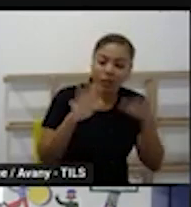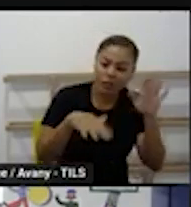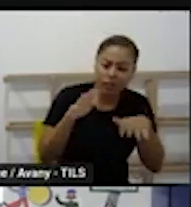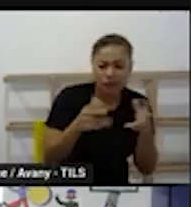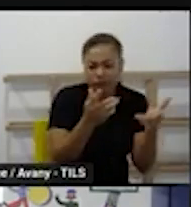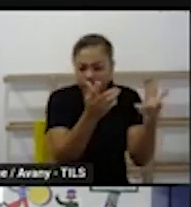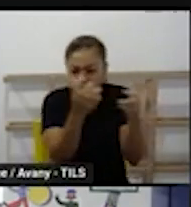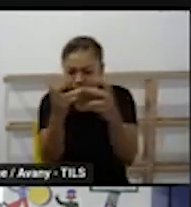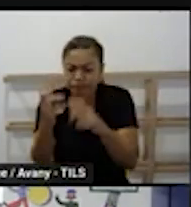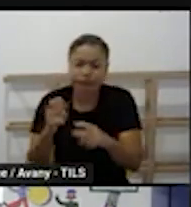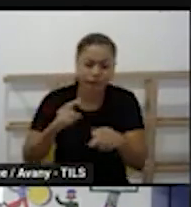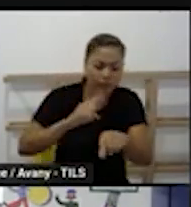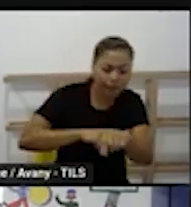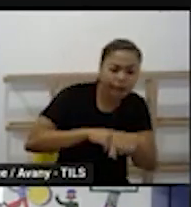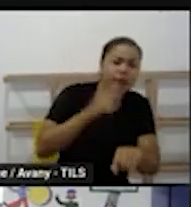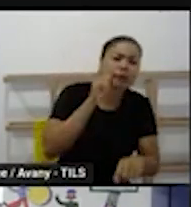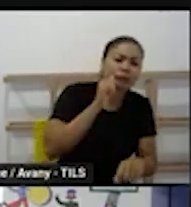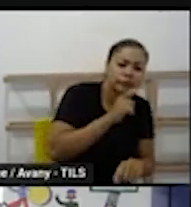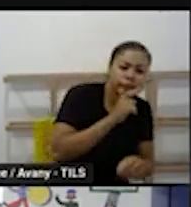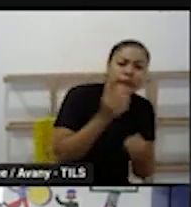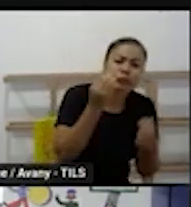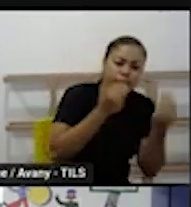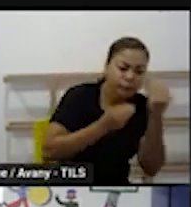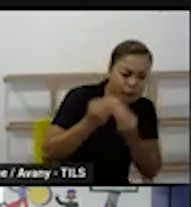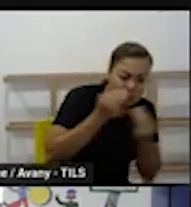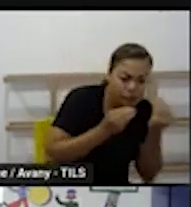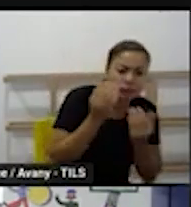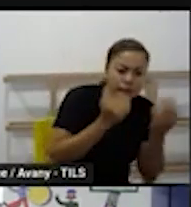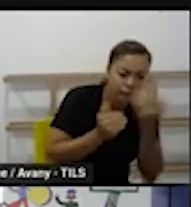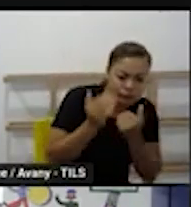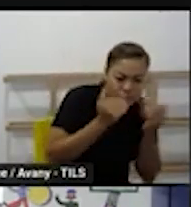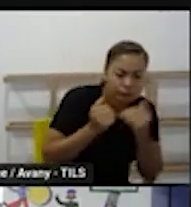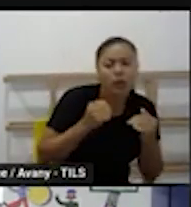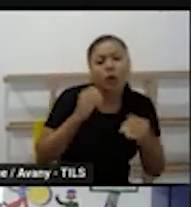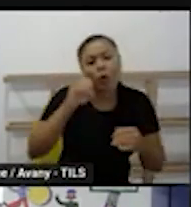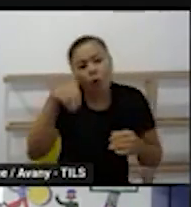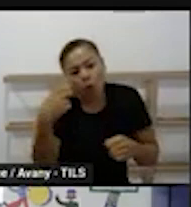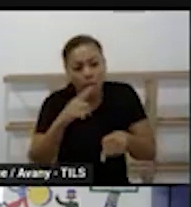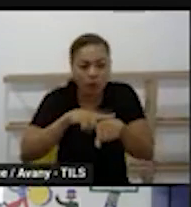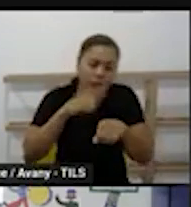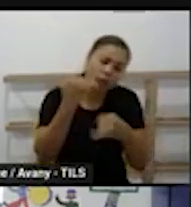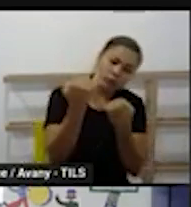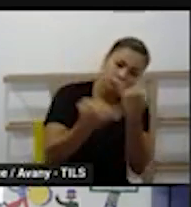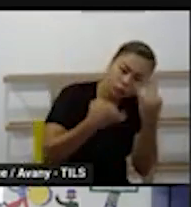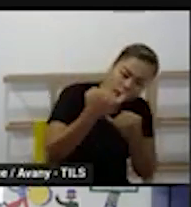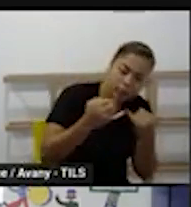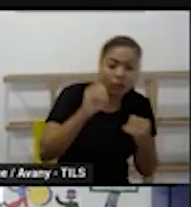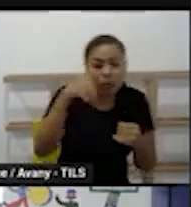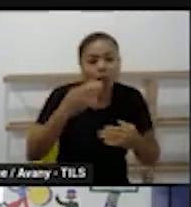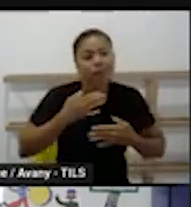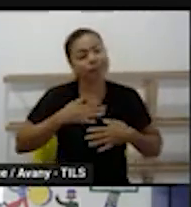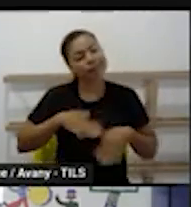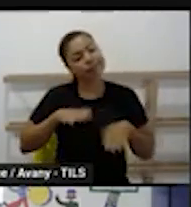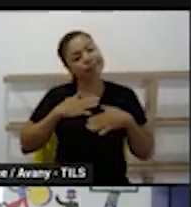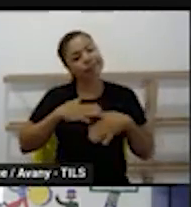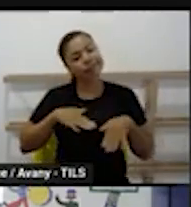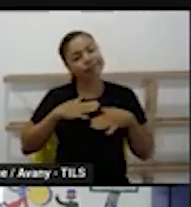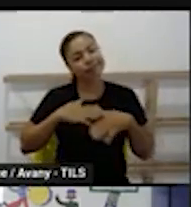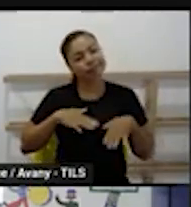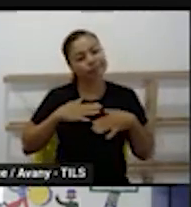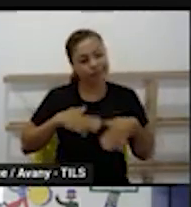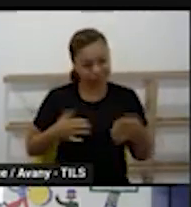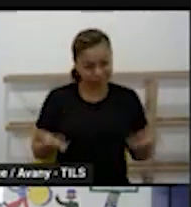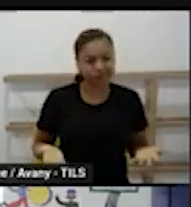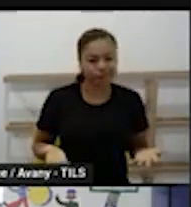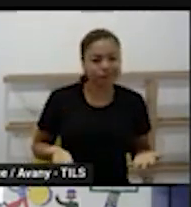aí traz a imagem da criança lanchando a hora do parque a hora do descanso para as escolas de tempo integral